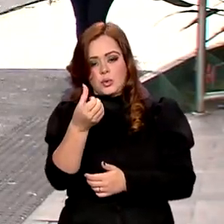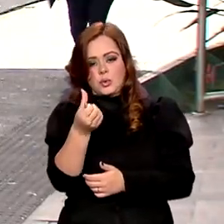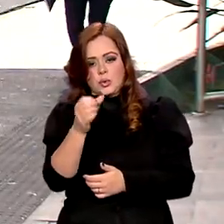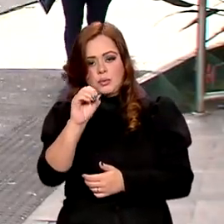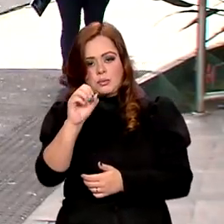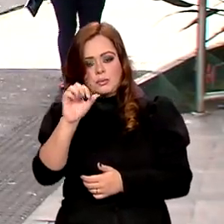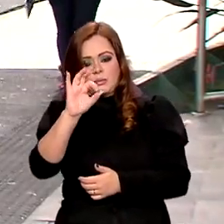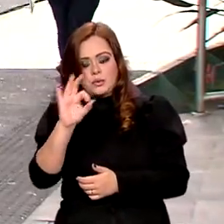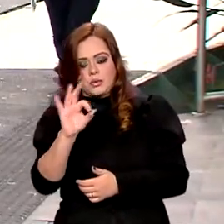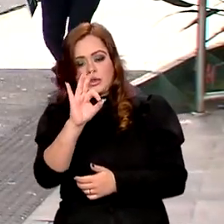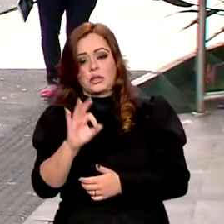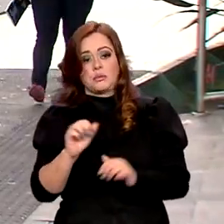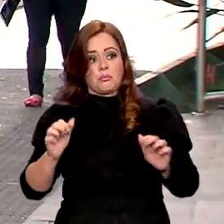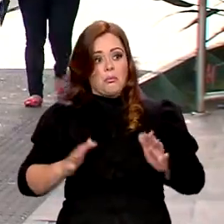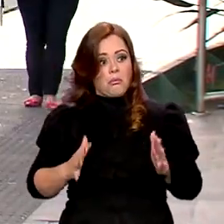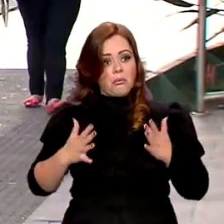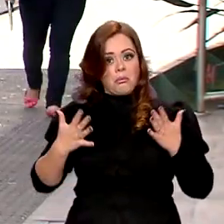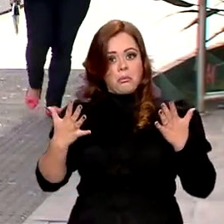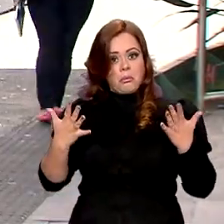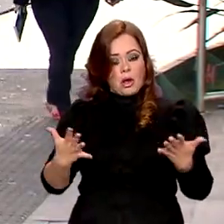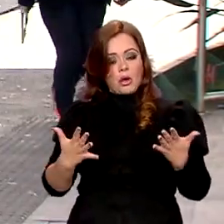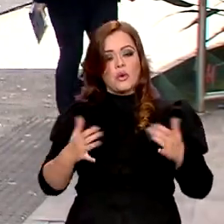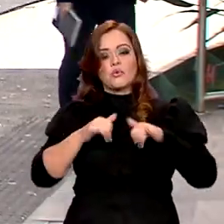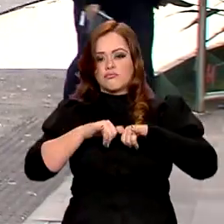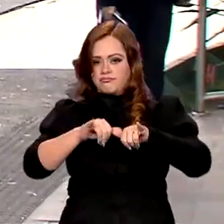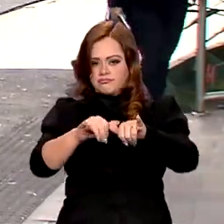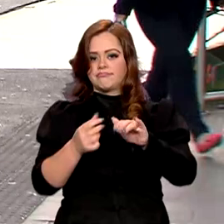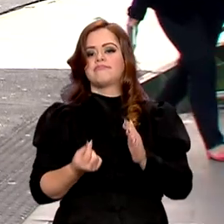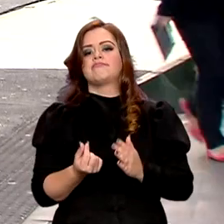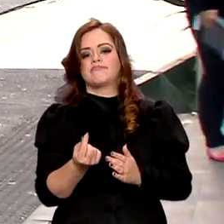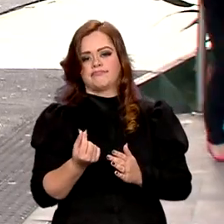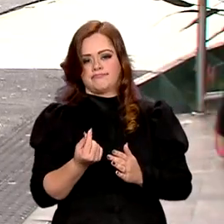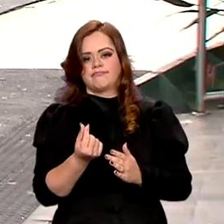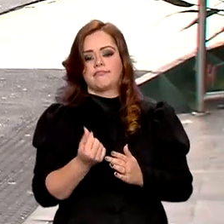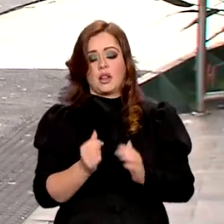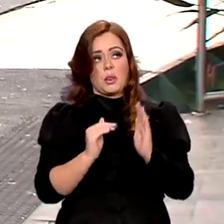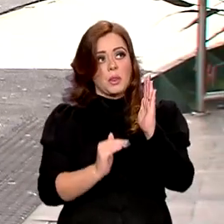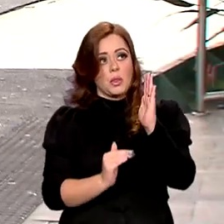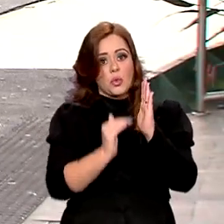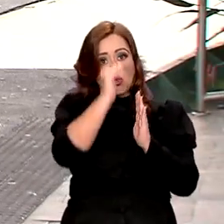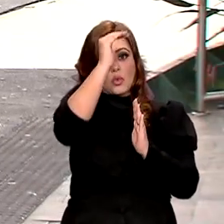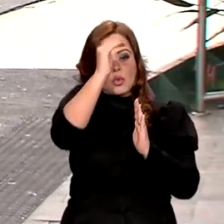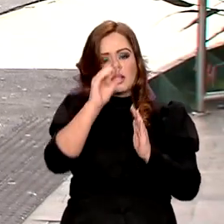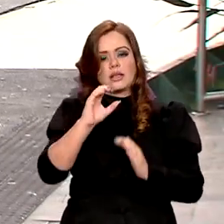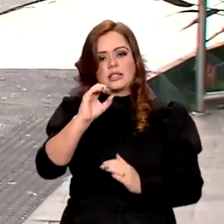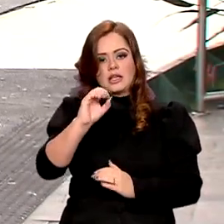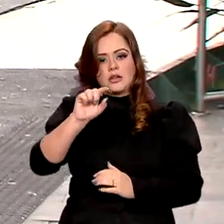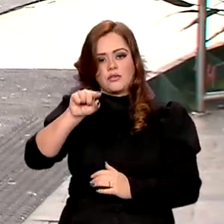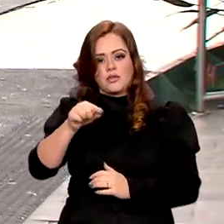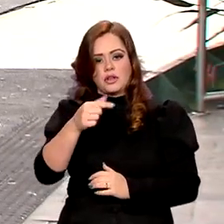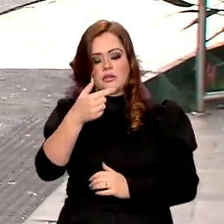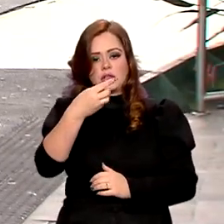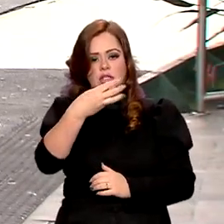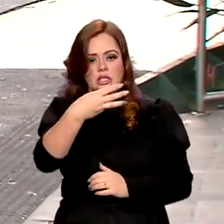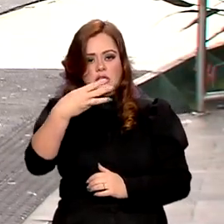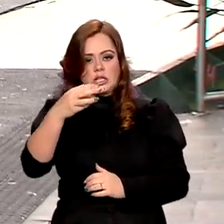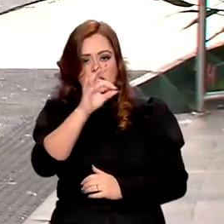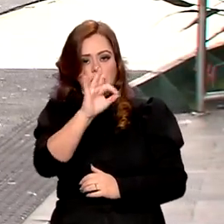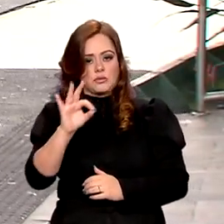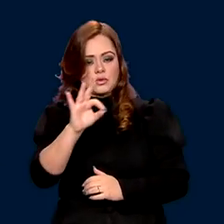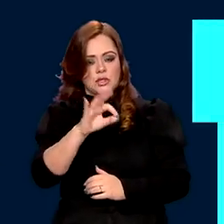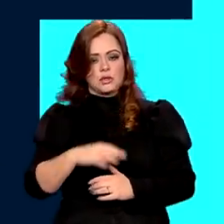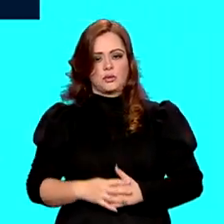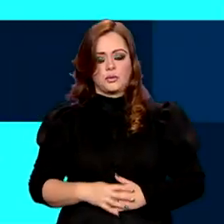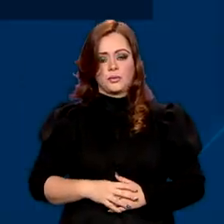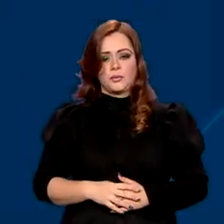surpreendeu também o mercado financeiro, que previa um índice maior de 0,33%.